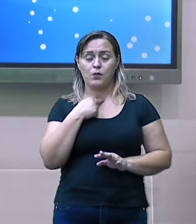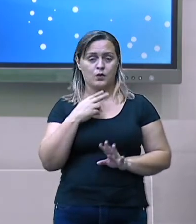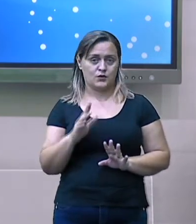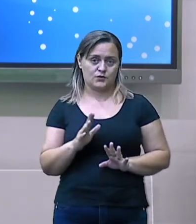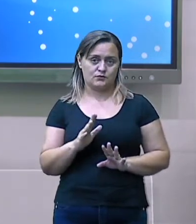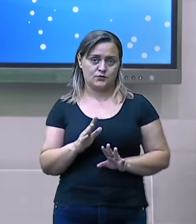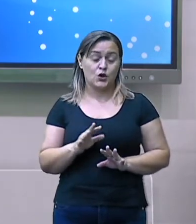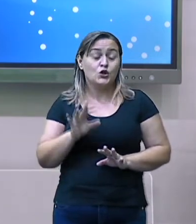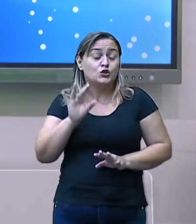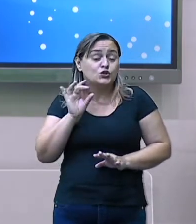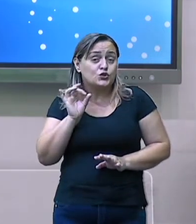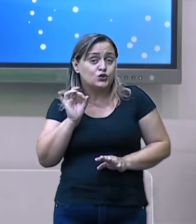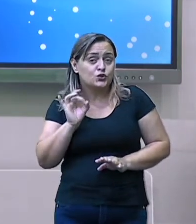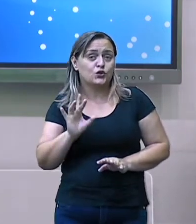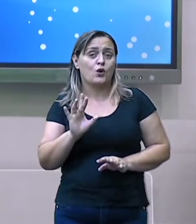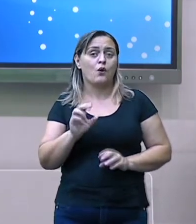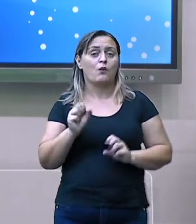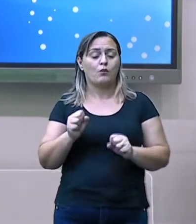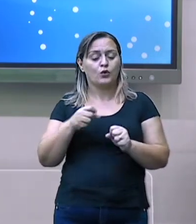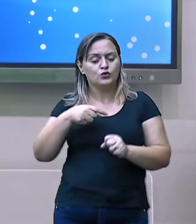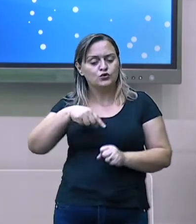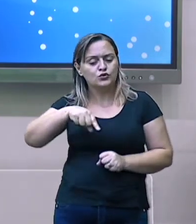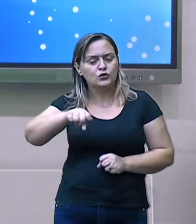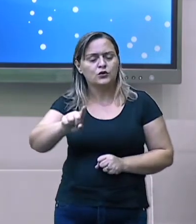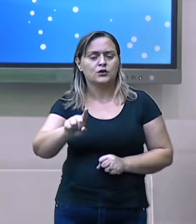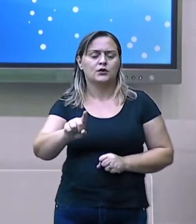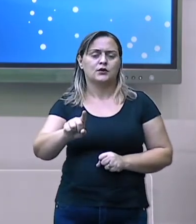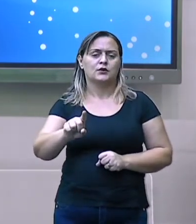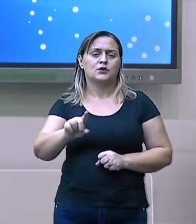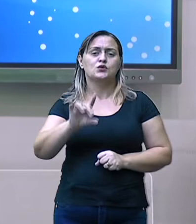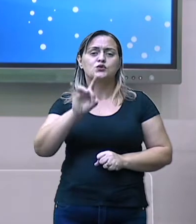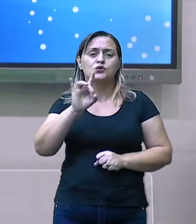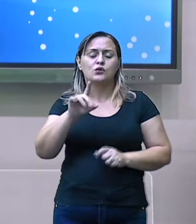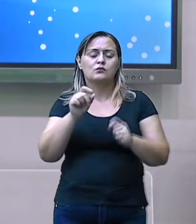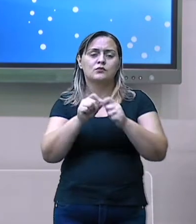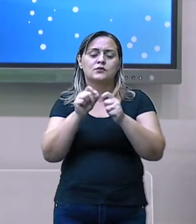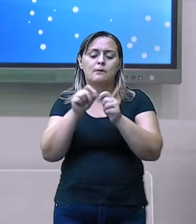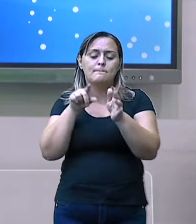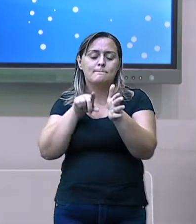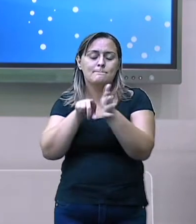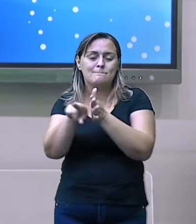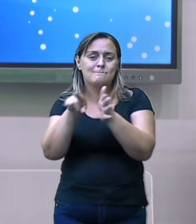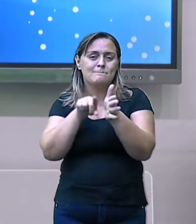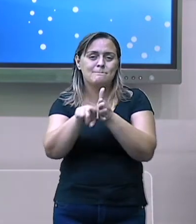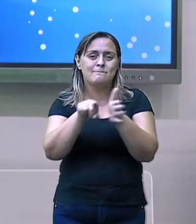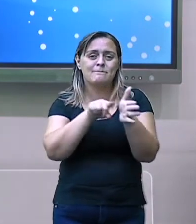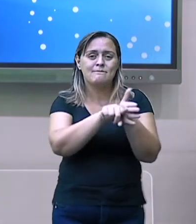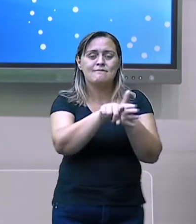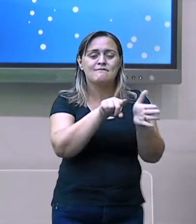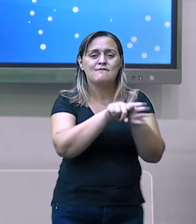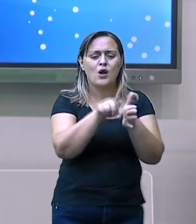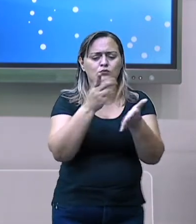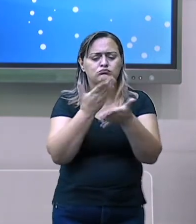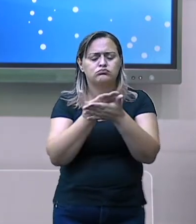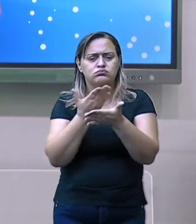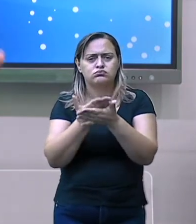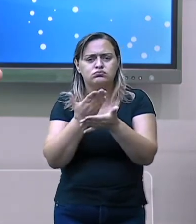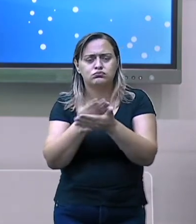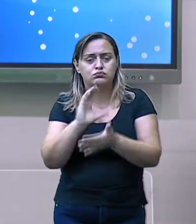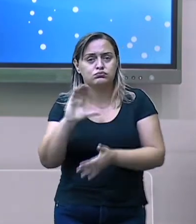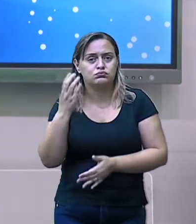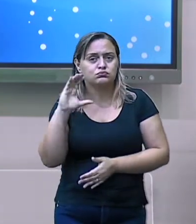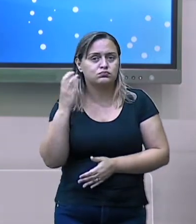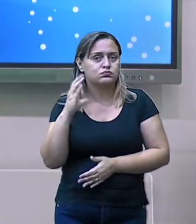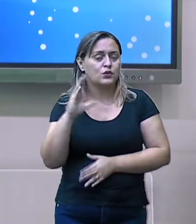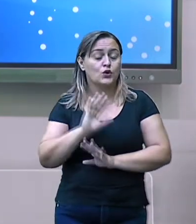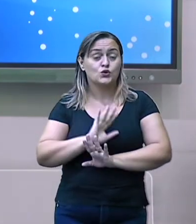Porém, dentro do tratado, permite aos países